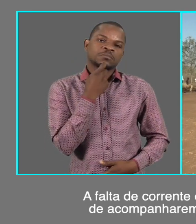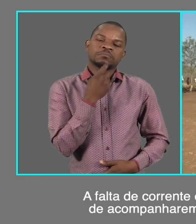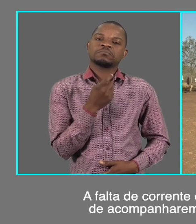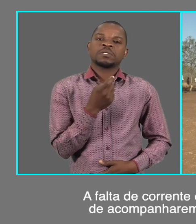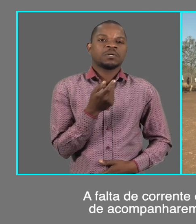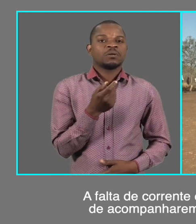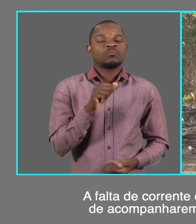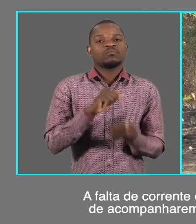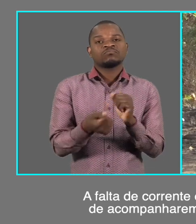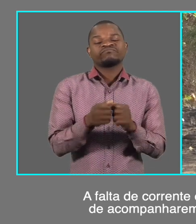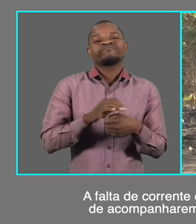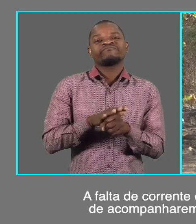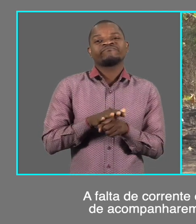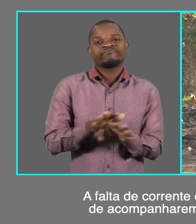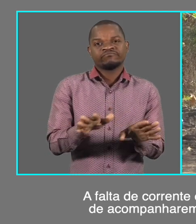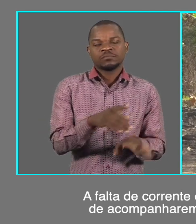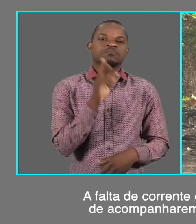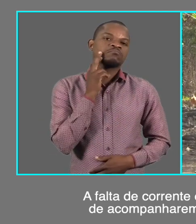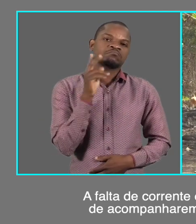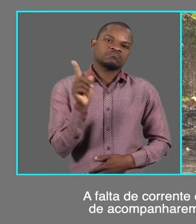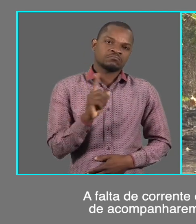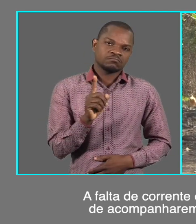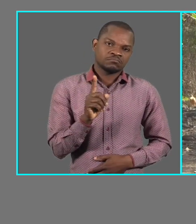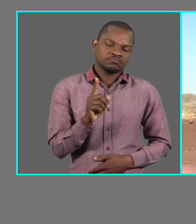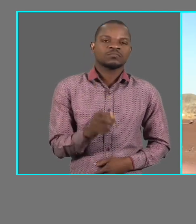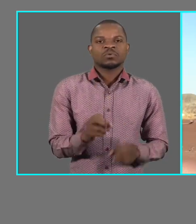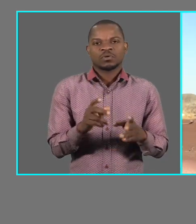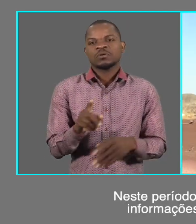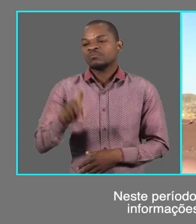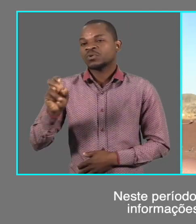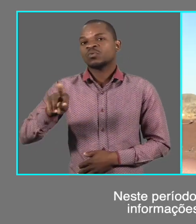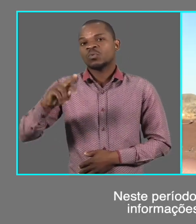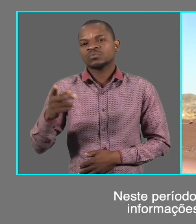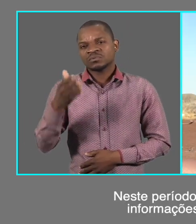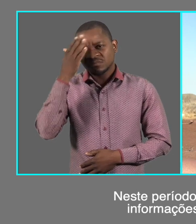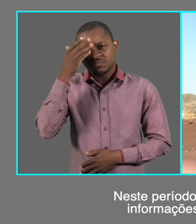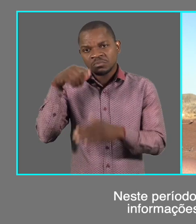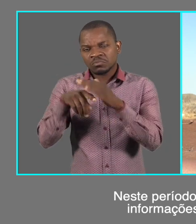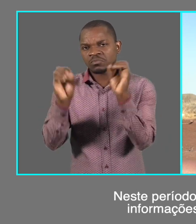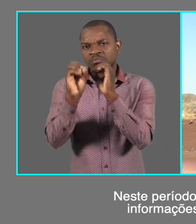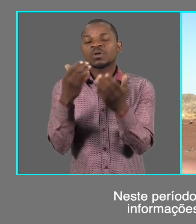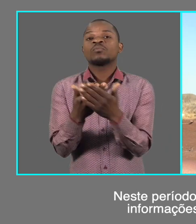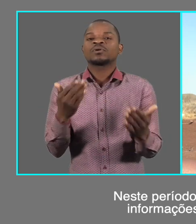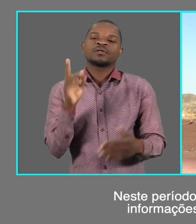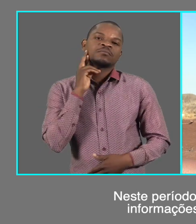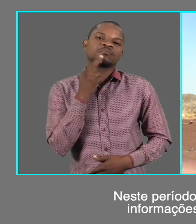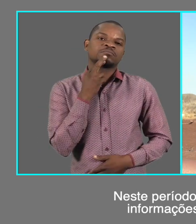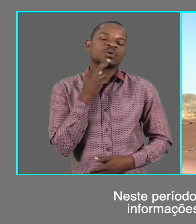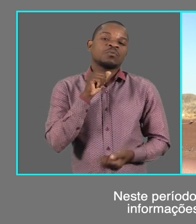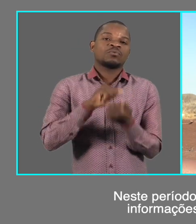acompanharem as aulas lecionadas na televisão. Neste período de pandemia não